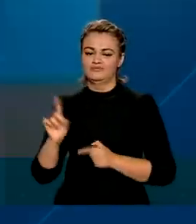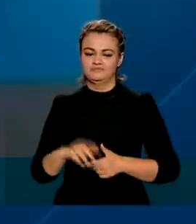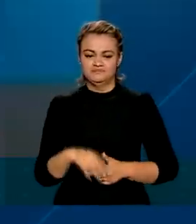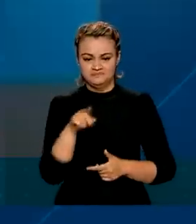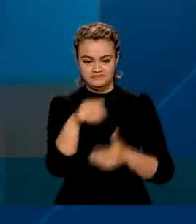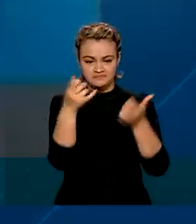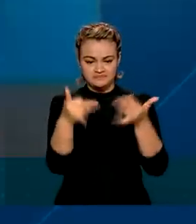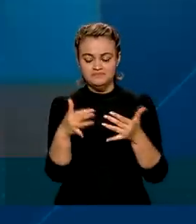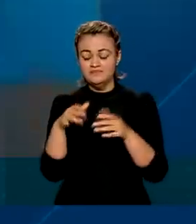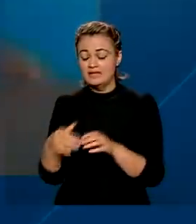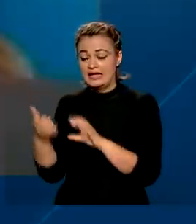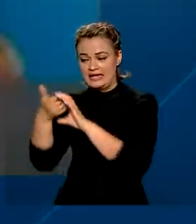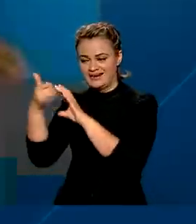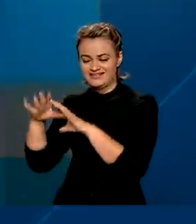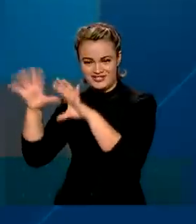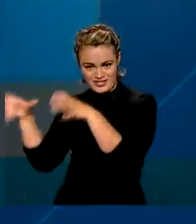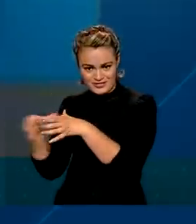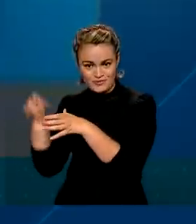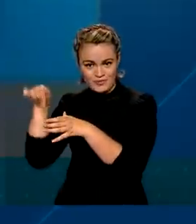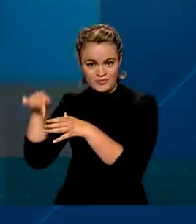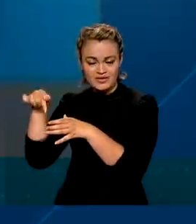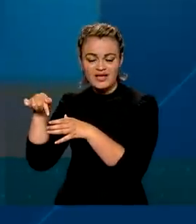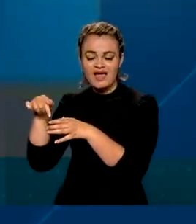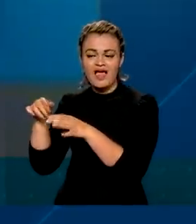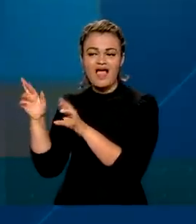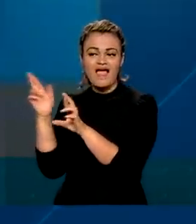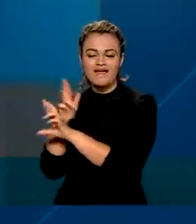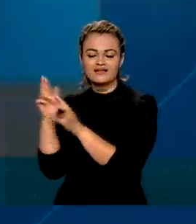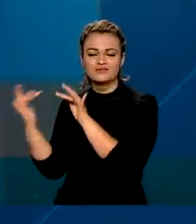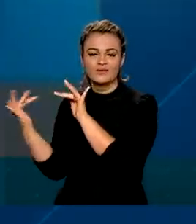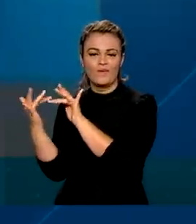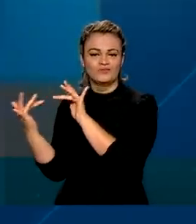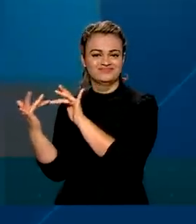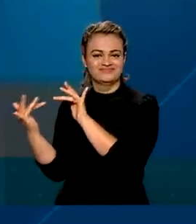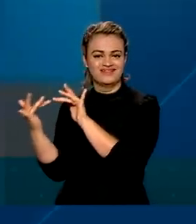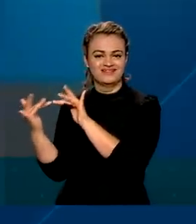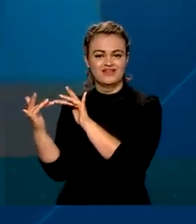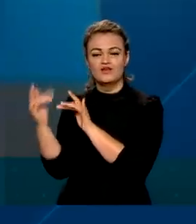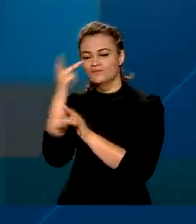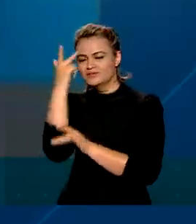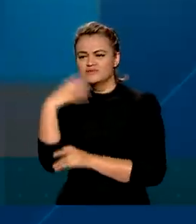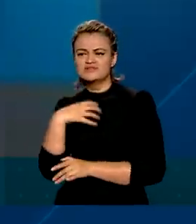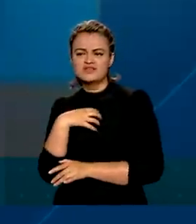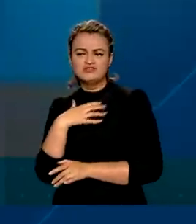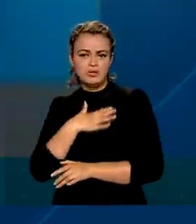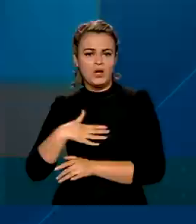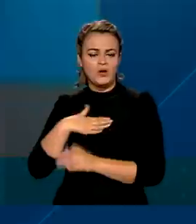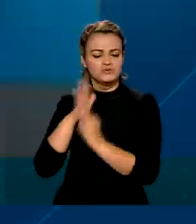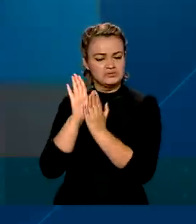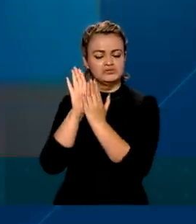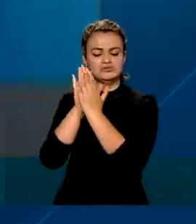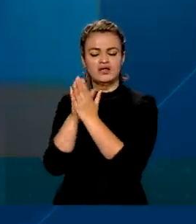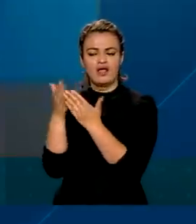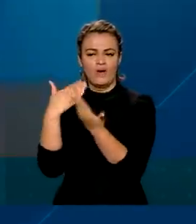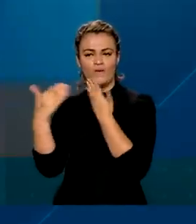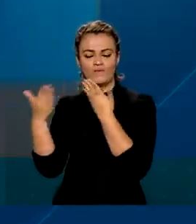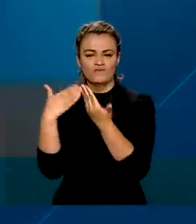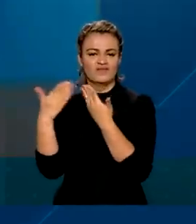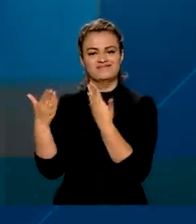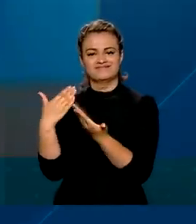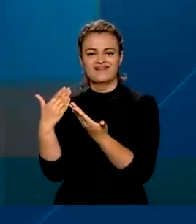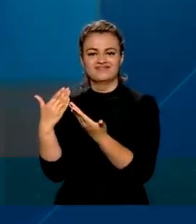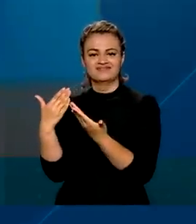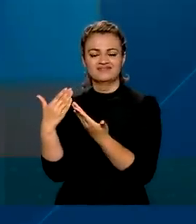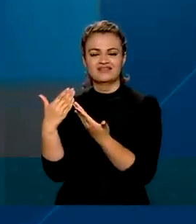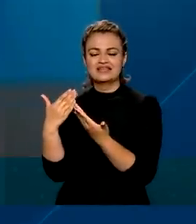características de cooperativa é relacionamento com o cliente. É o cliente se sentir à vontade, não se sentir intimidado. É a